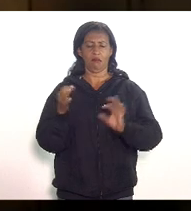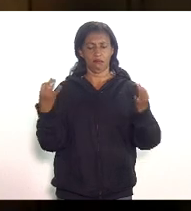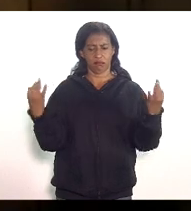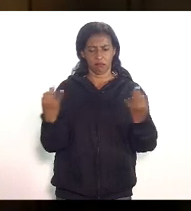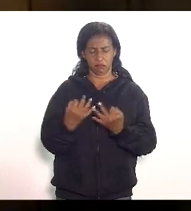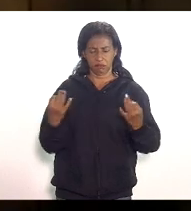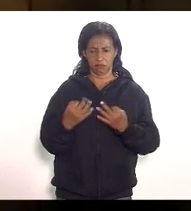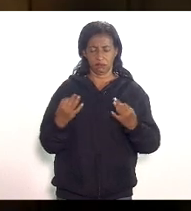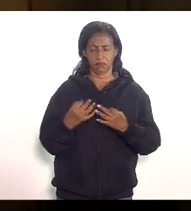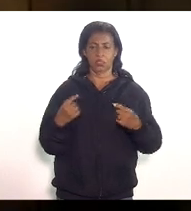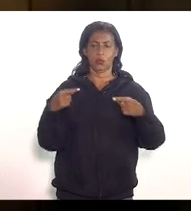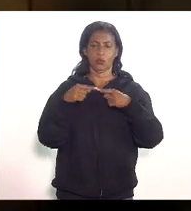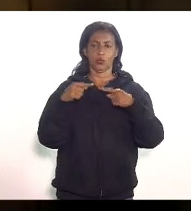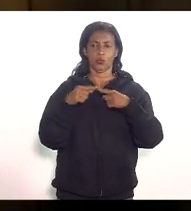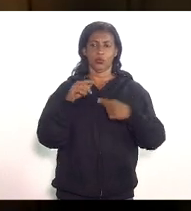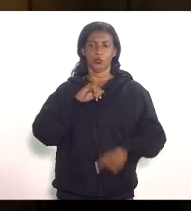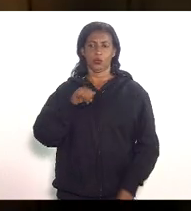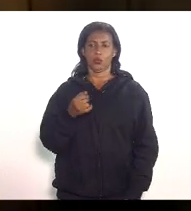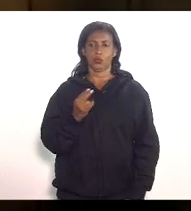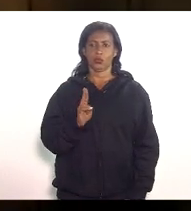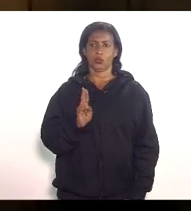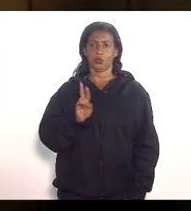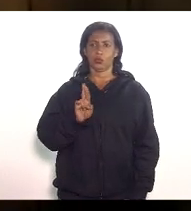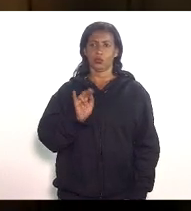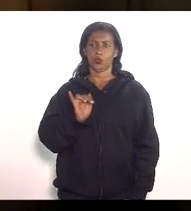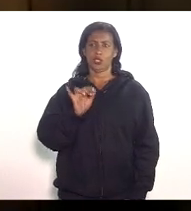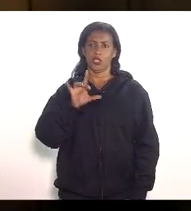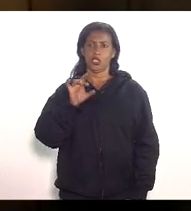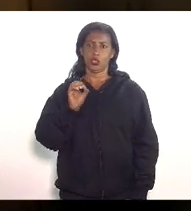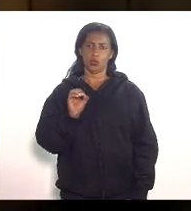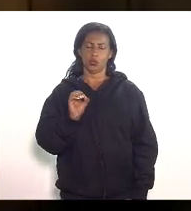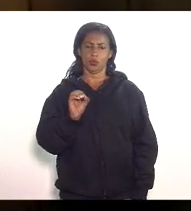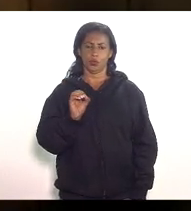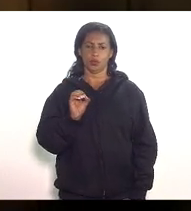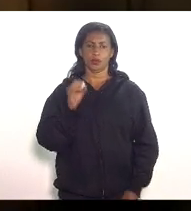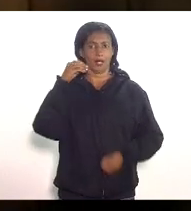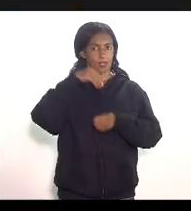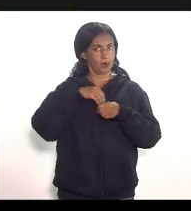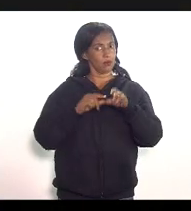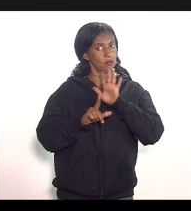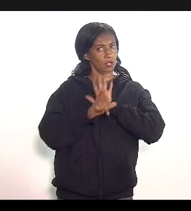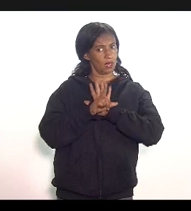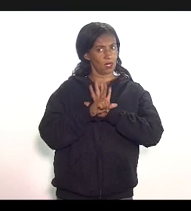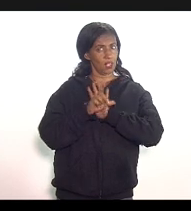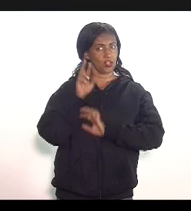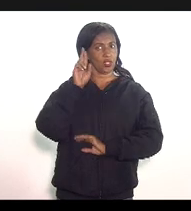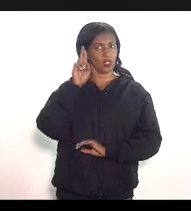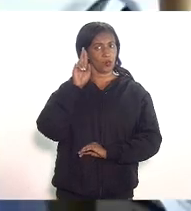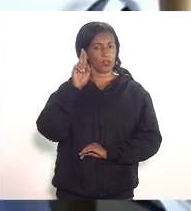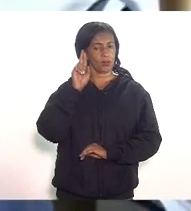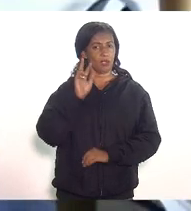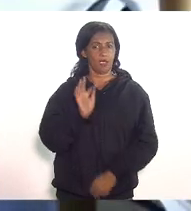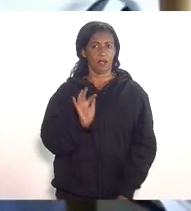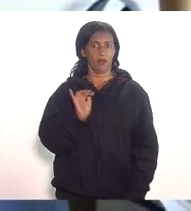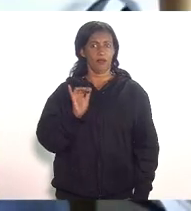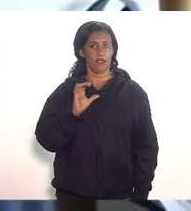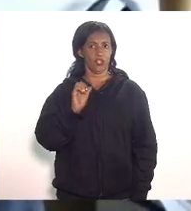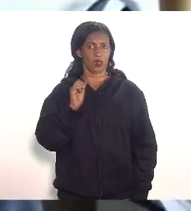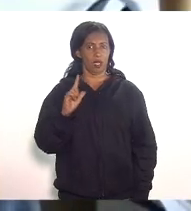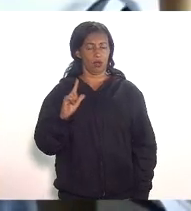no ordenamento jurídico isso está no ADCT e na lei de responsabilidade fiscal esse estudo esse estudo não